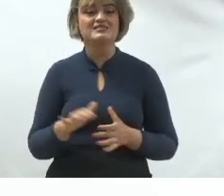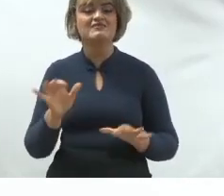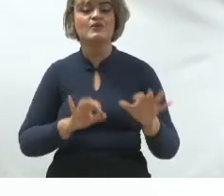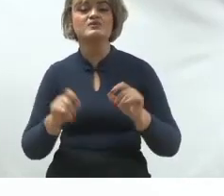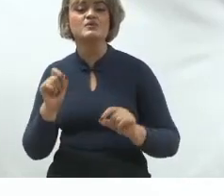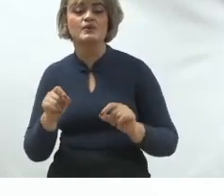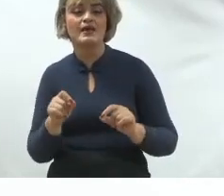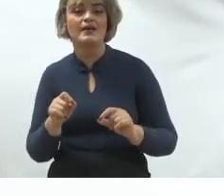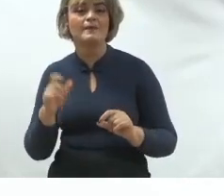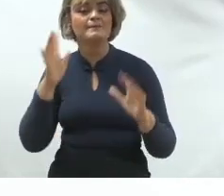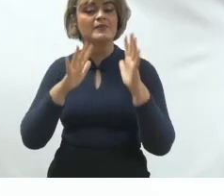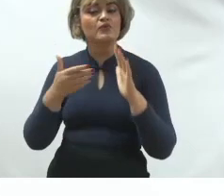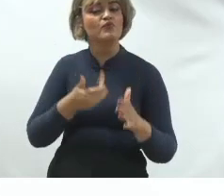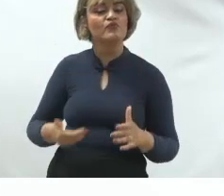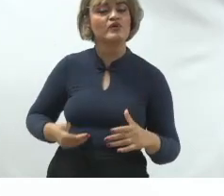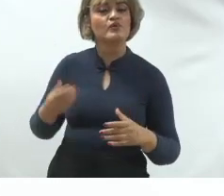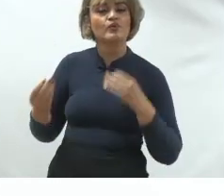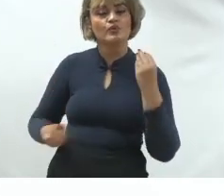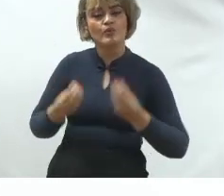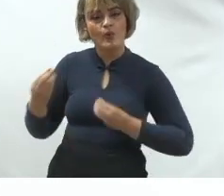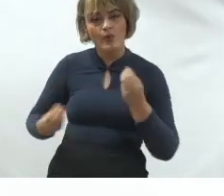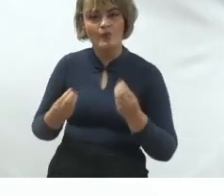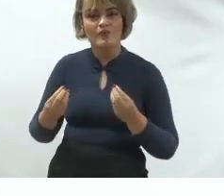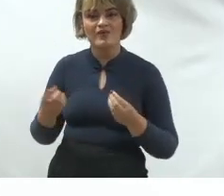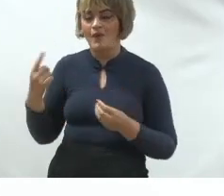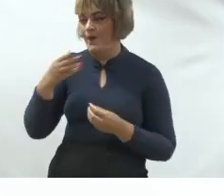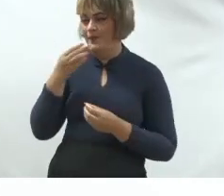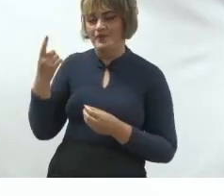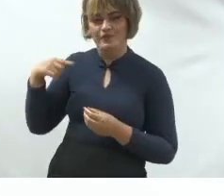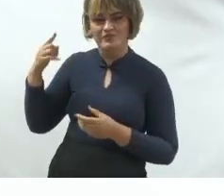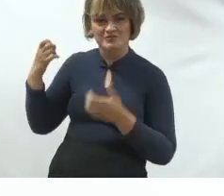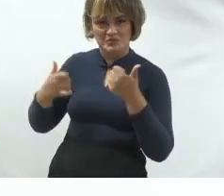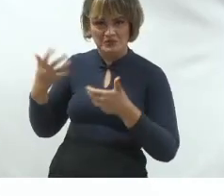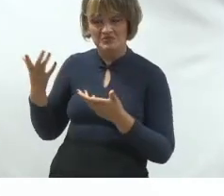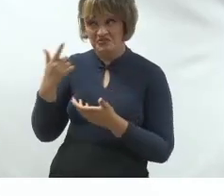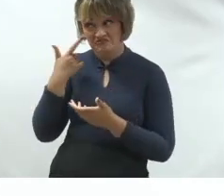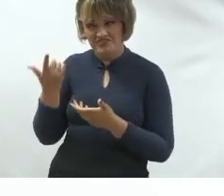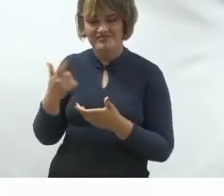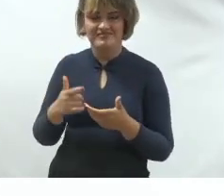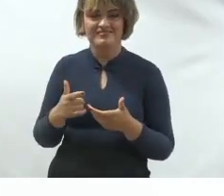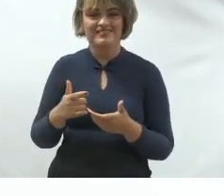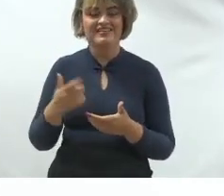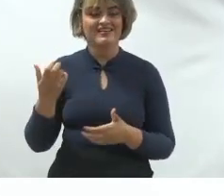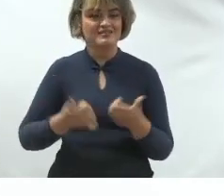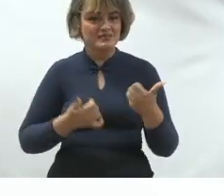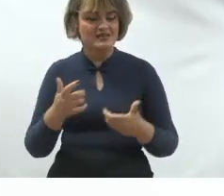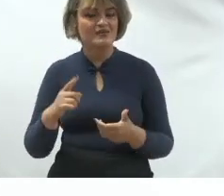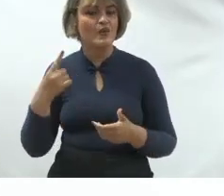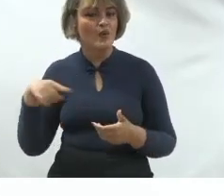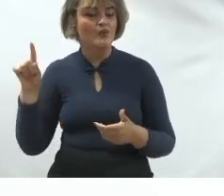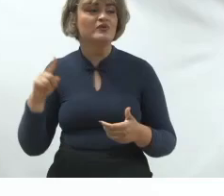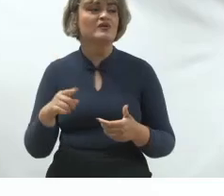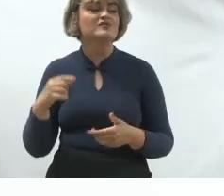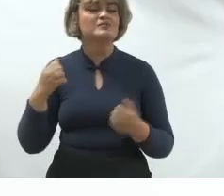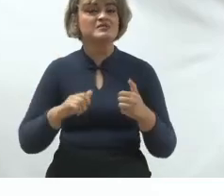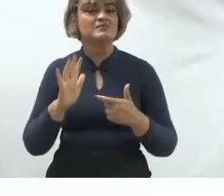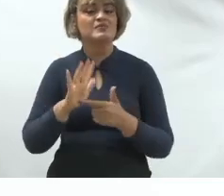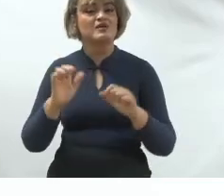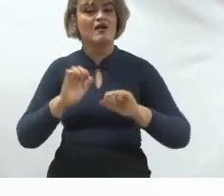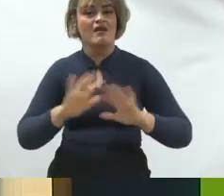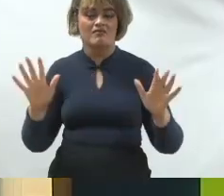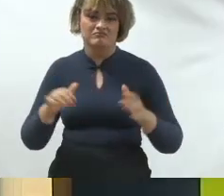de governo, o presidente Ruzemberg já falou do plano de governo aqui hoje mais cedo, está prestando atenção nele, então nesse plano de governo você precisa deixar lá